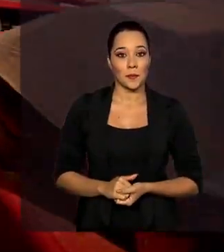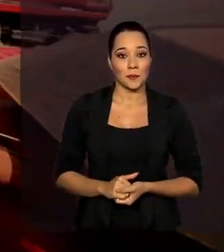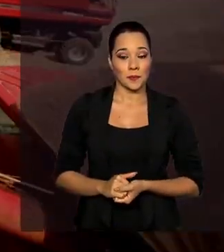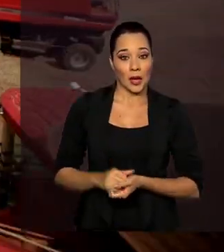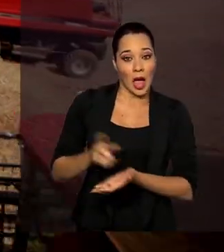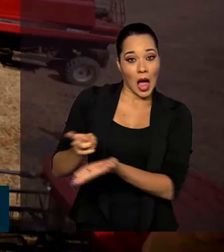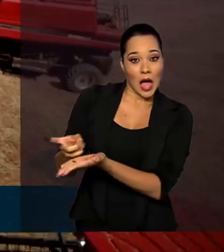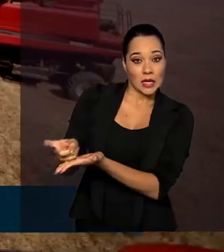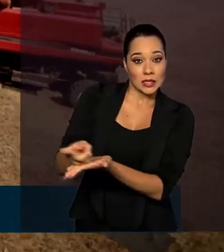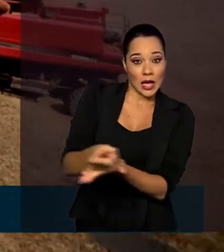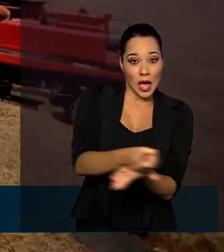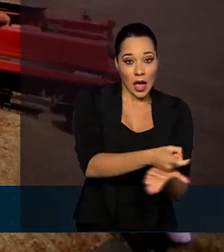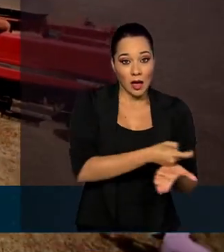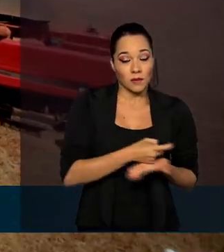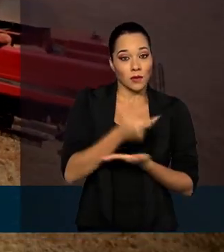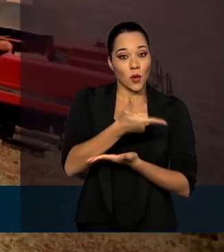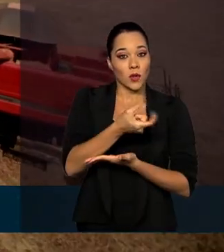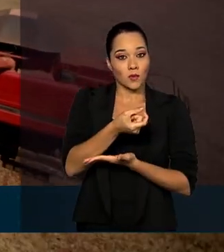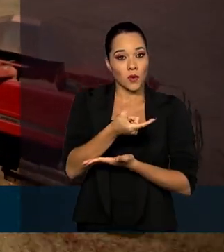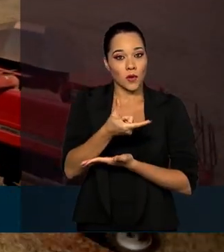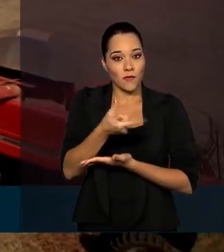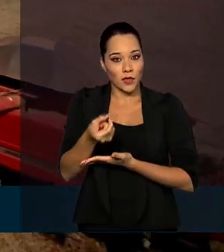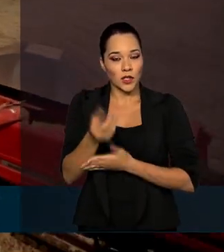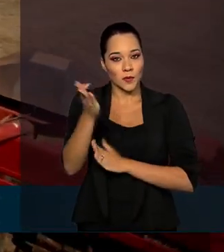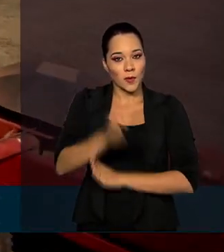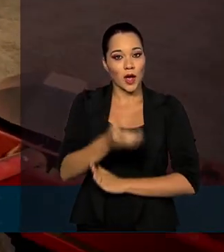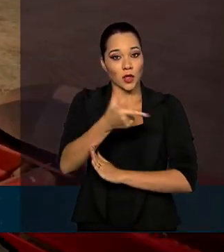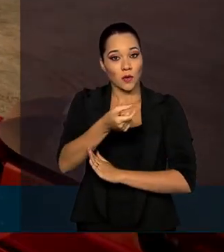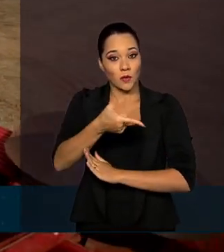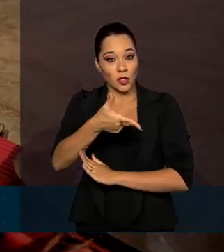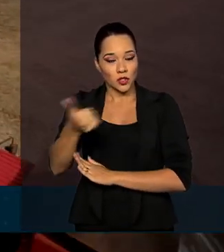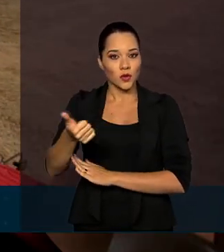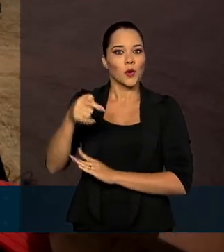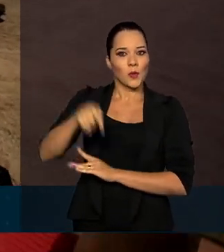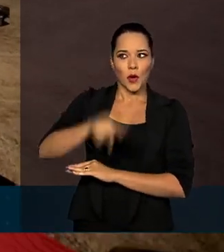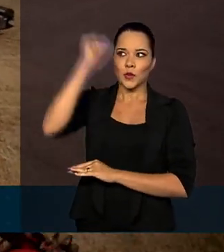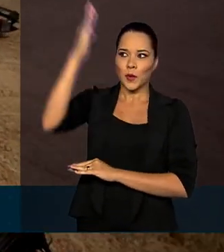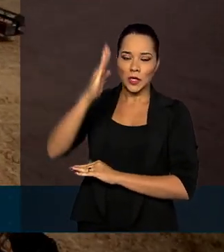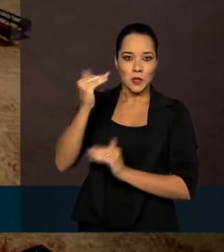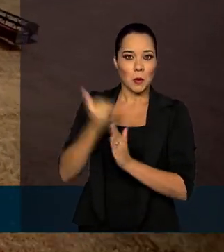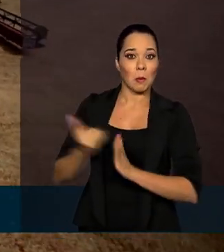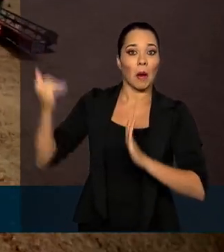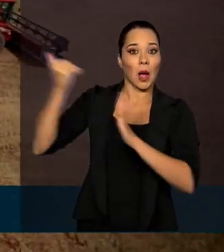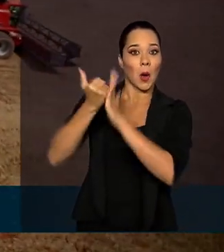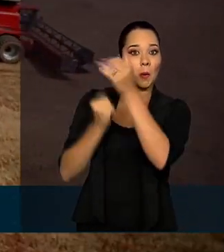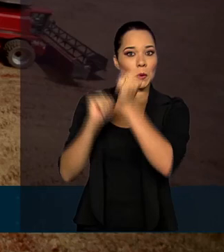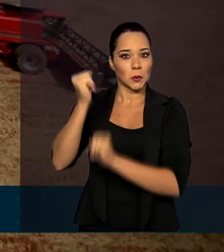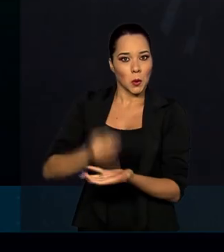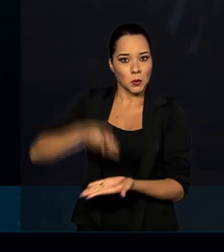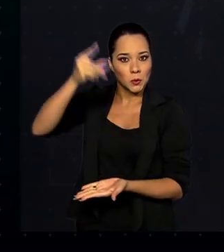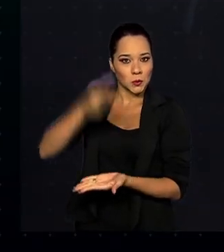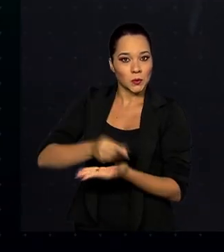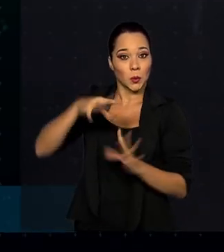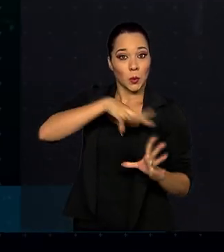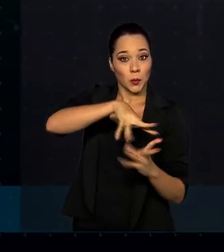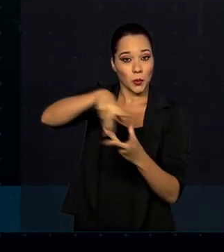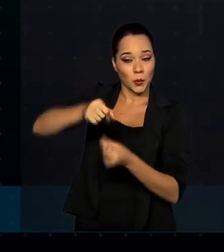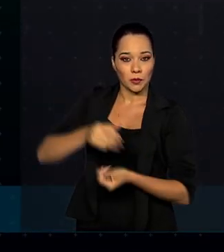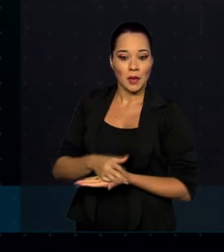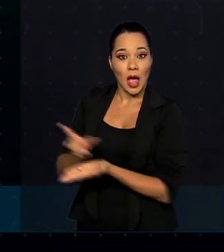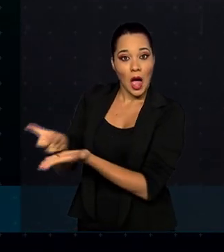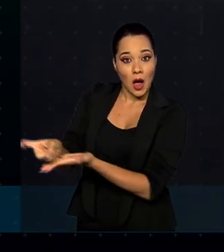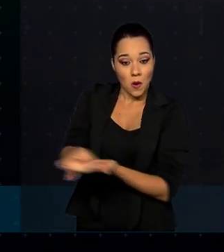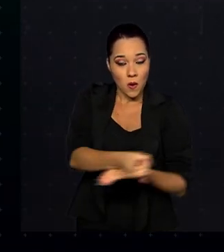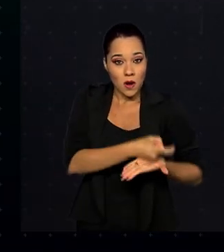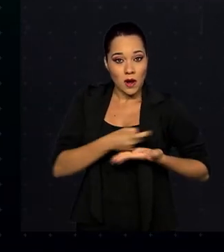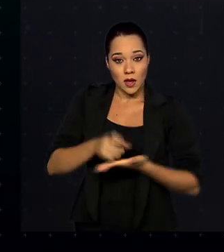safra 2020-2021 pode manter o Brasil como o maior produtor do mundo. A colheita de